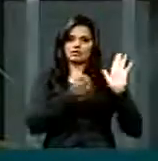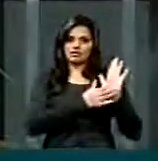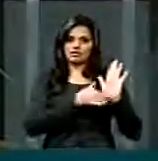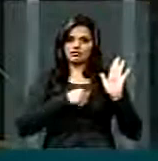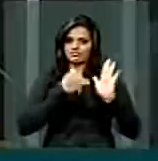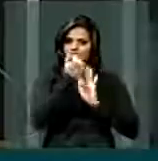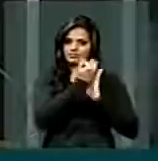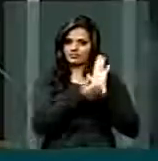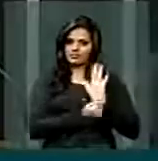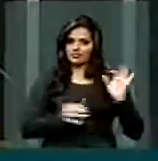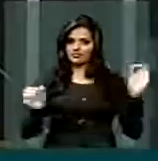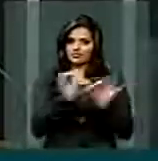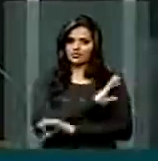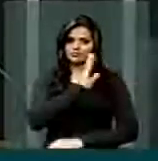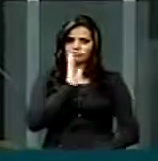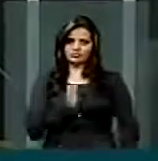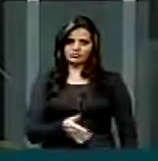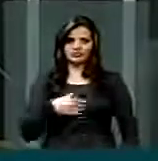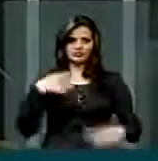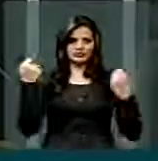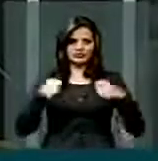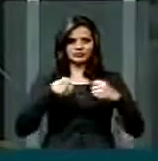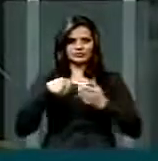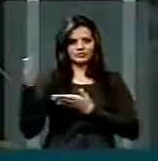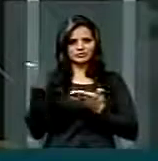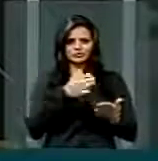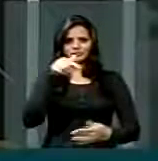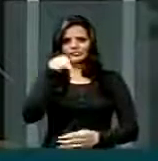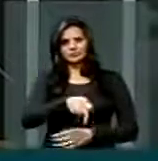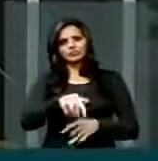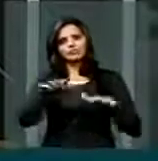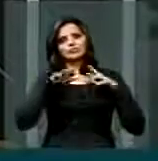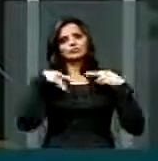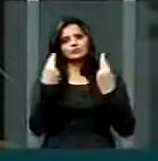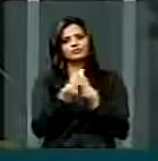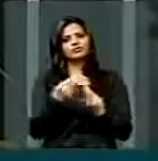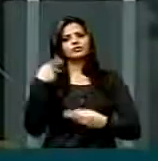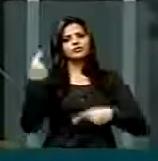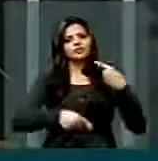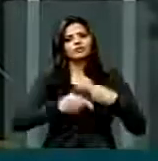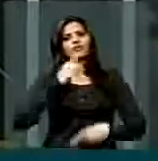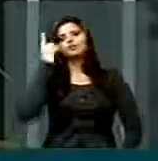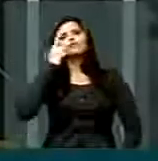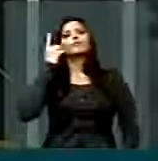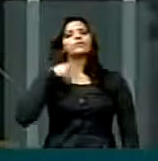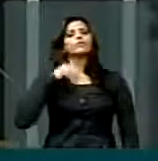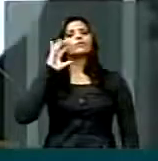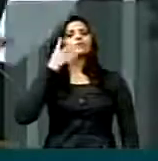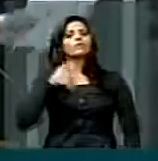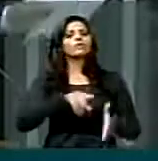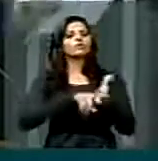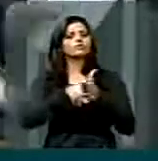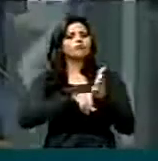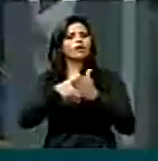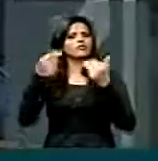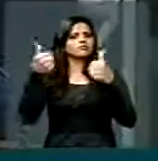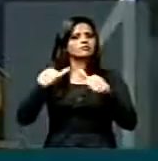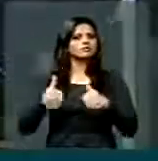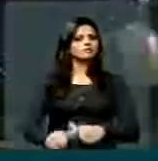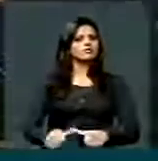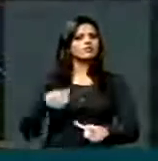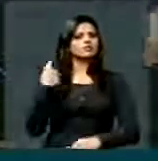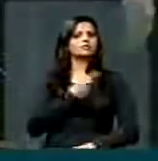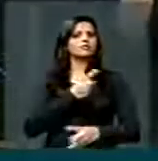esta matéria precisa vir aqui para que os deputados podem preciar e nós dar um